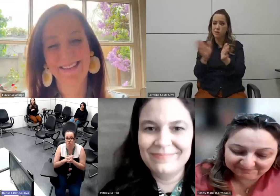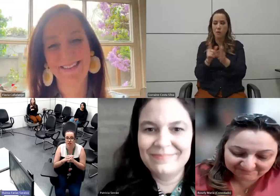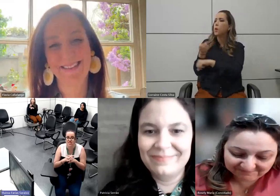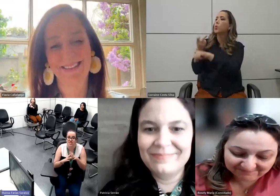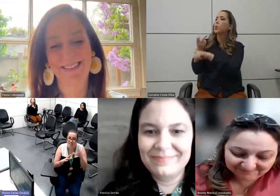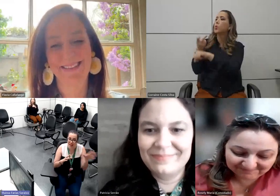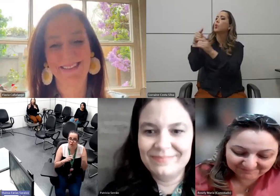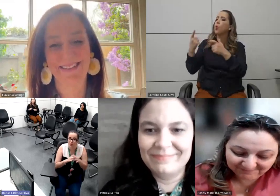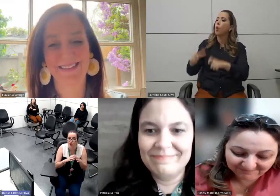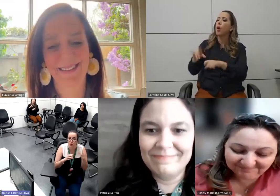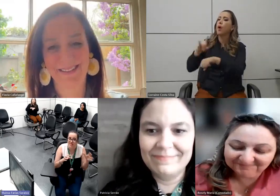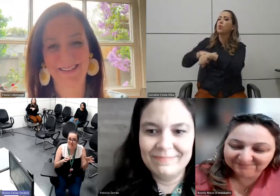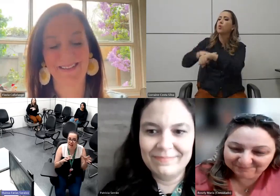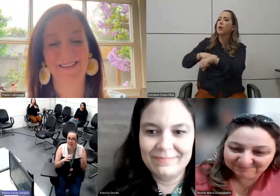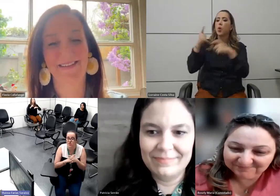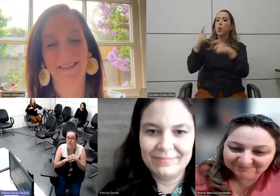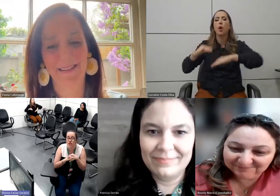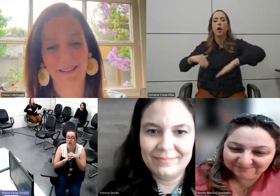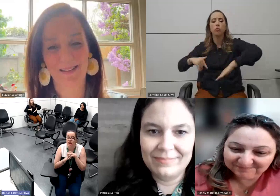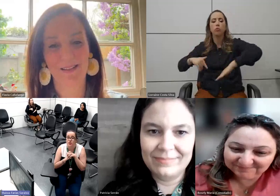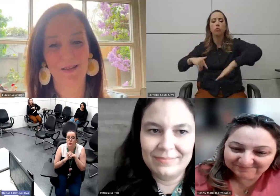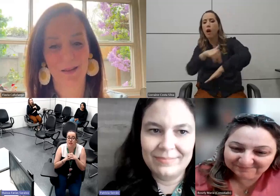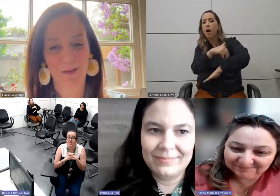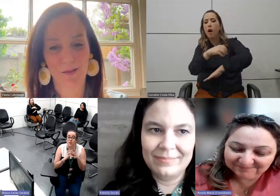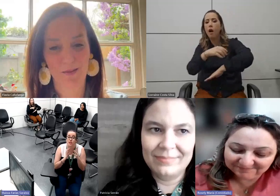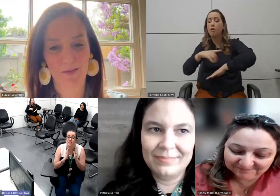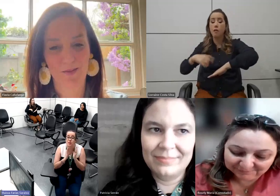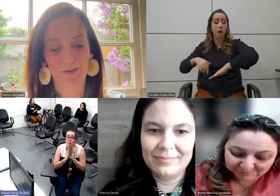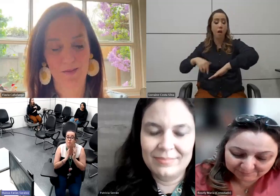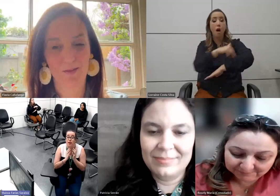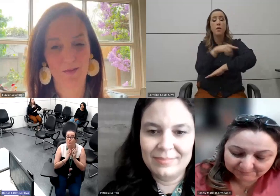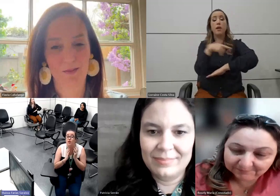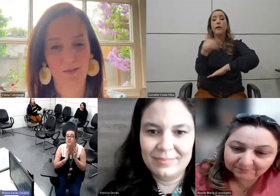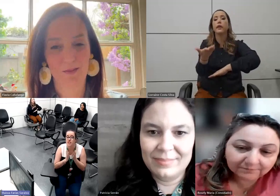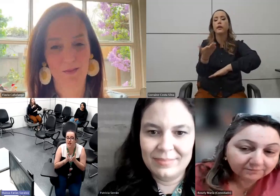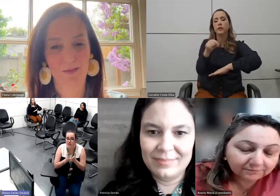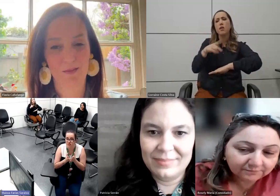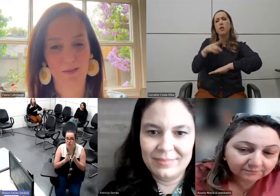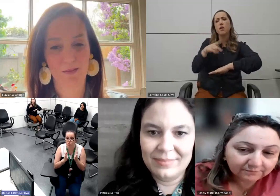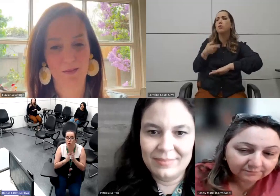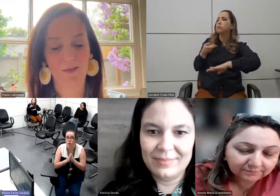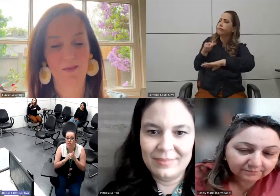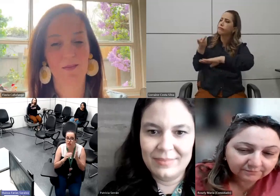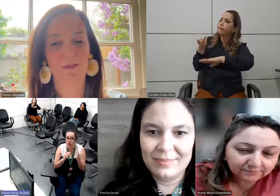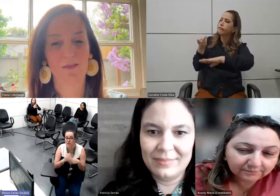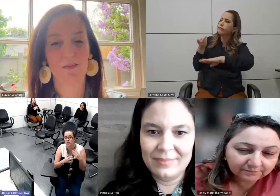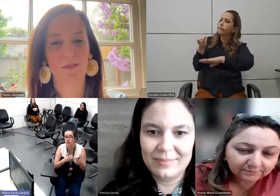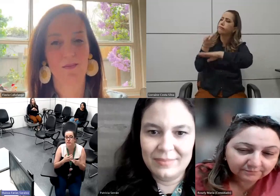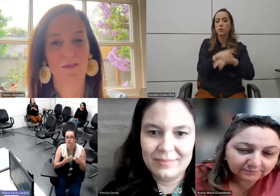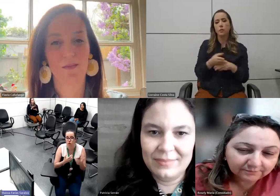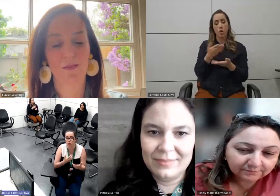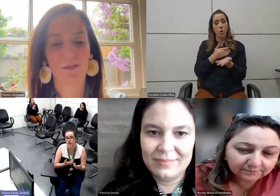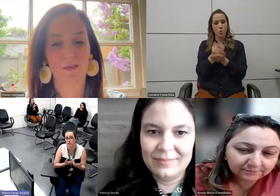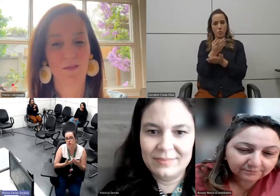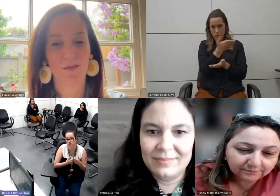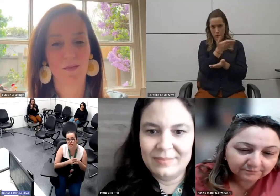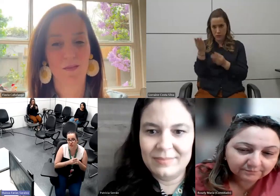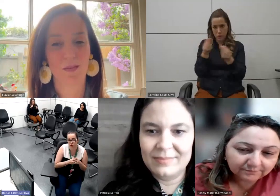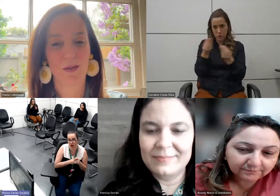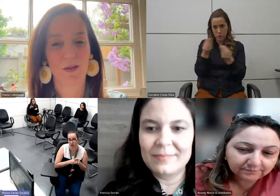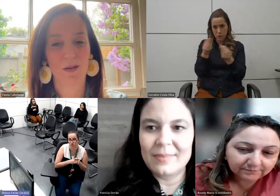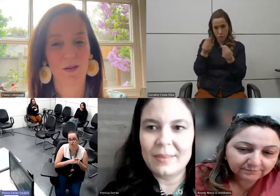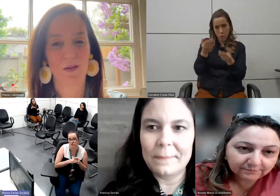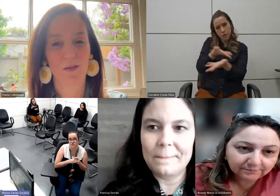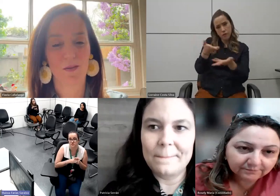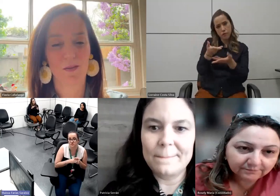se tem rampas, né, onde é o acesso, tudo mais. Eu queria saber para vocês, como que começou esse envolvimento de